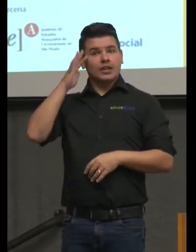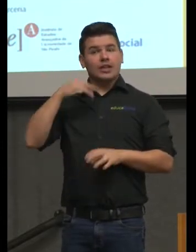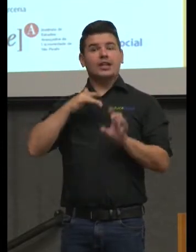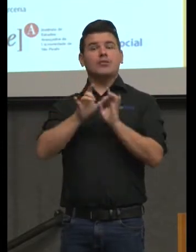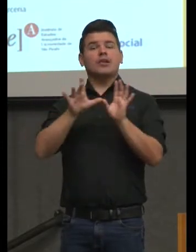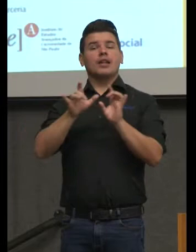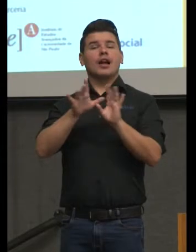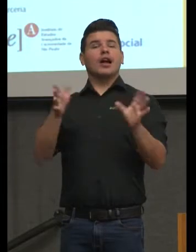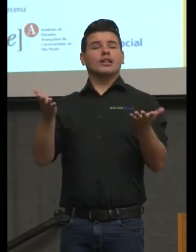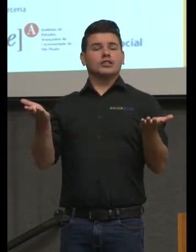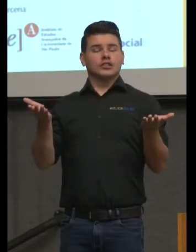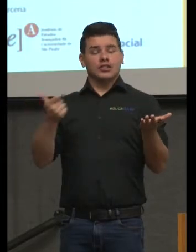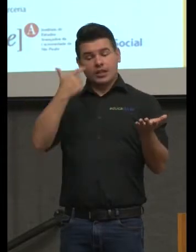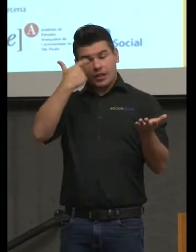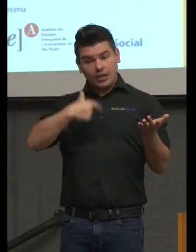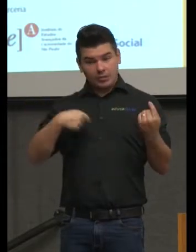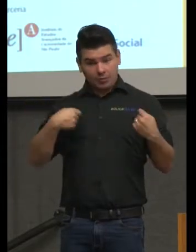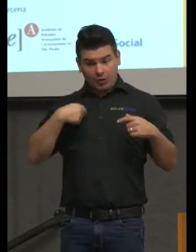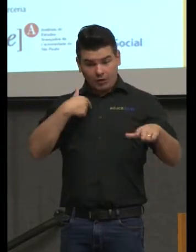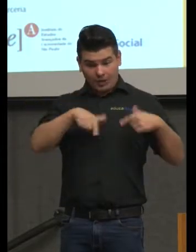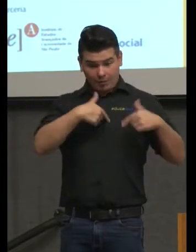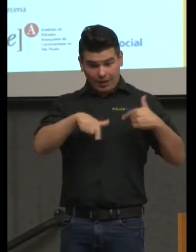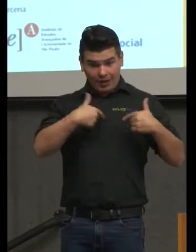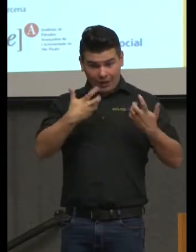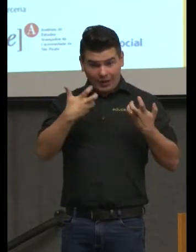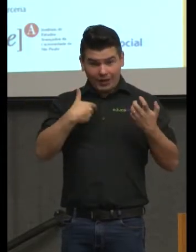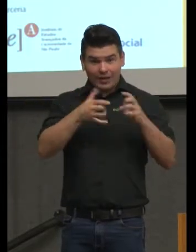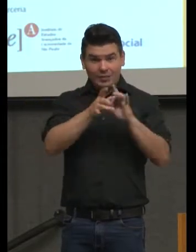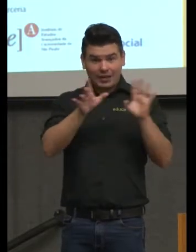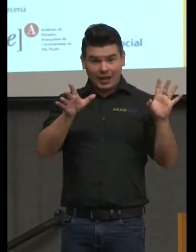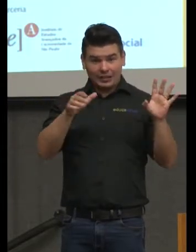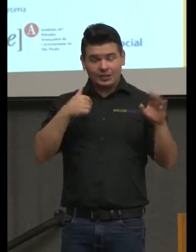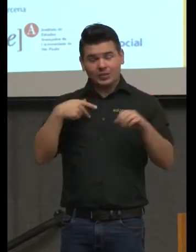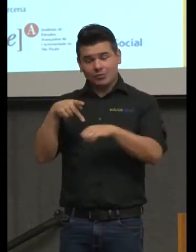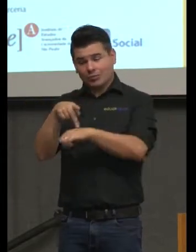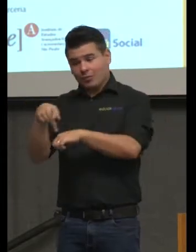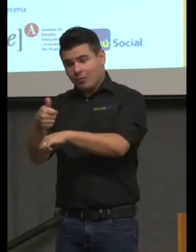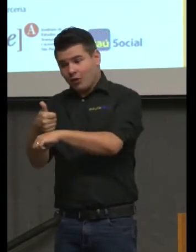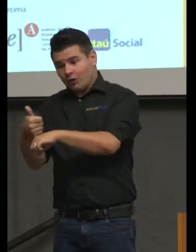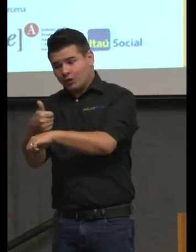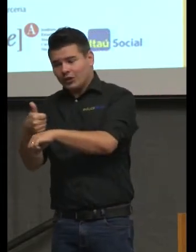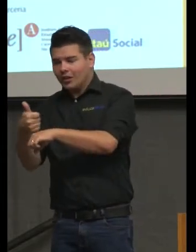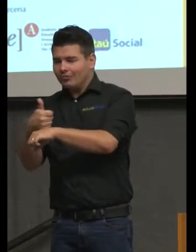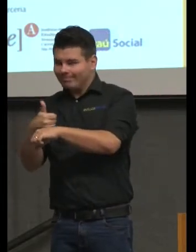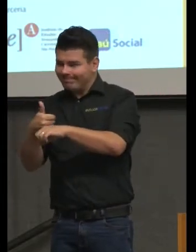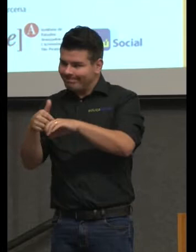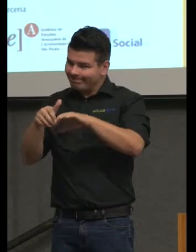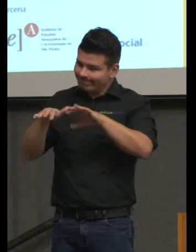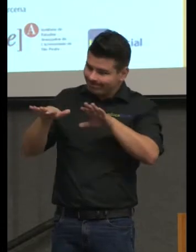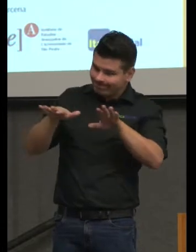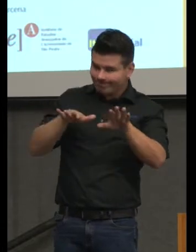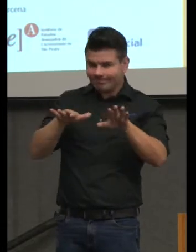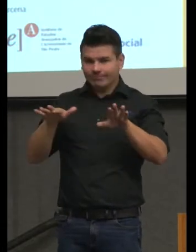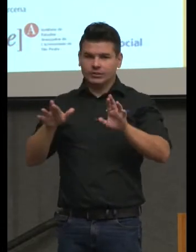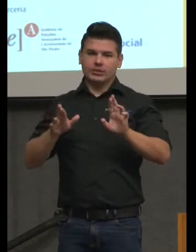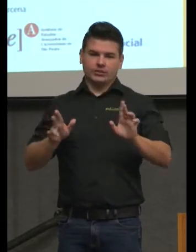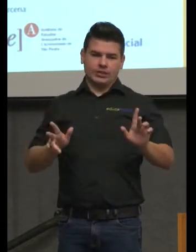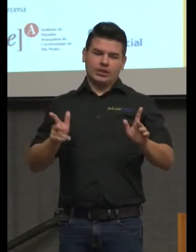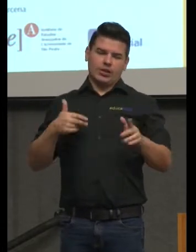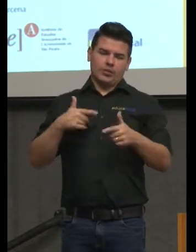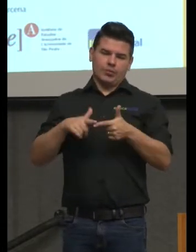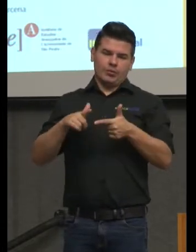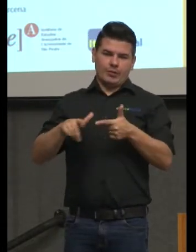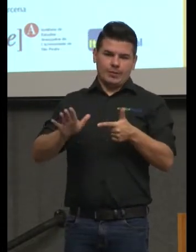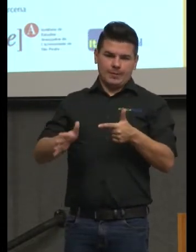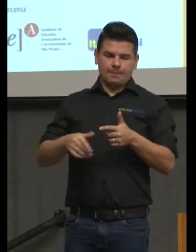trabalho para exercer a liberdade como docente. Então, esse é um problema já de saída. Produzir